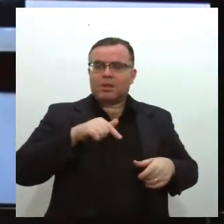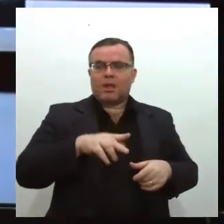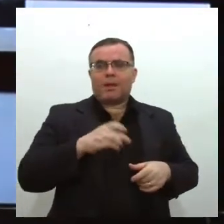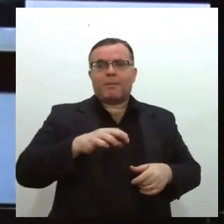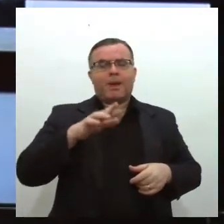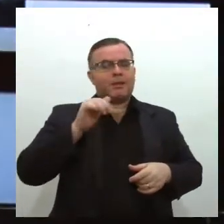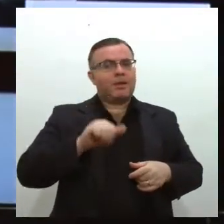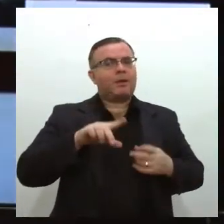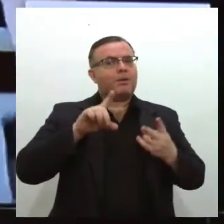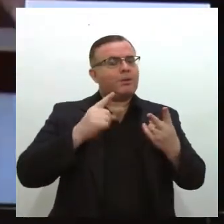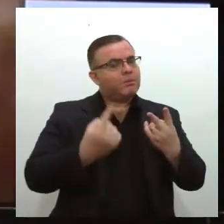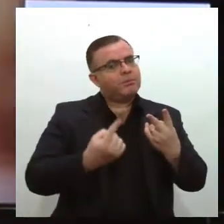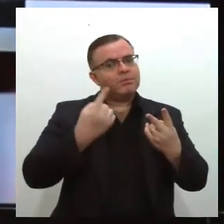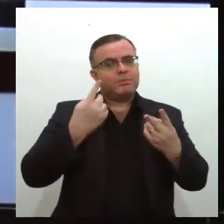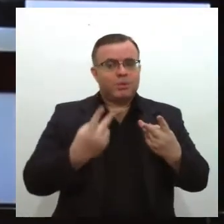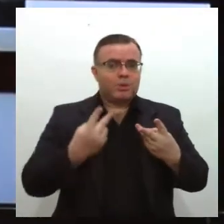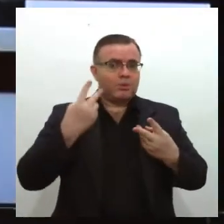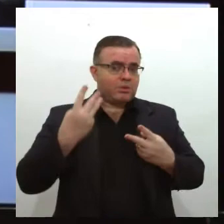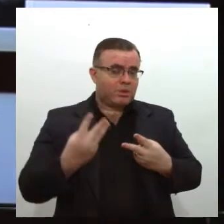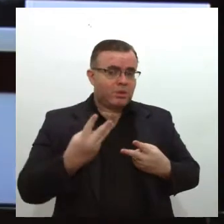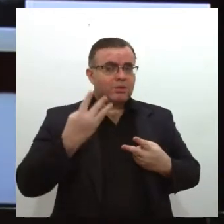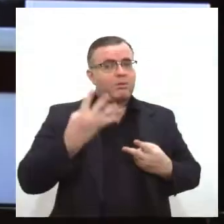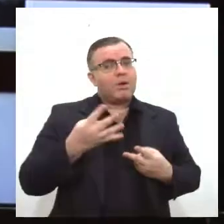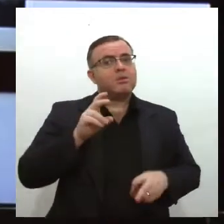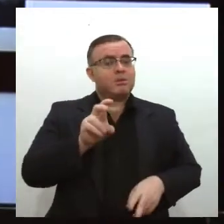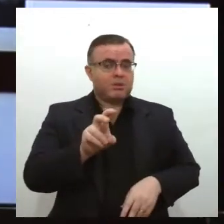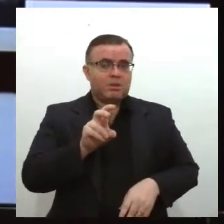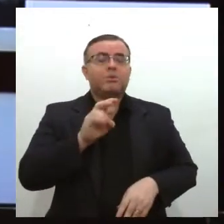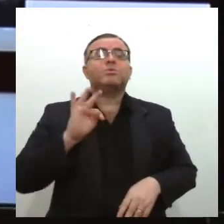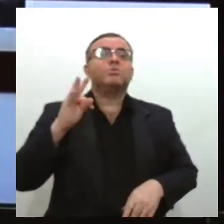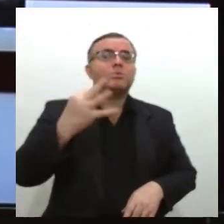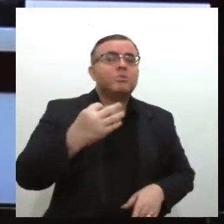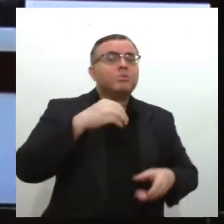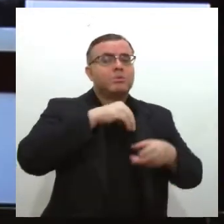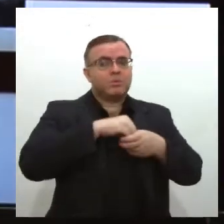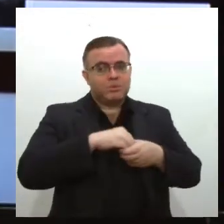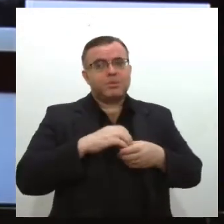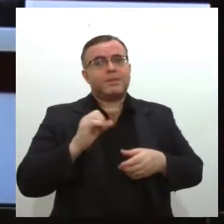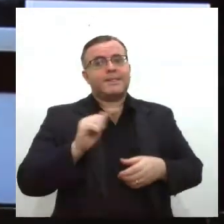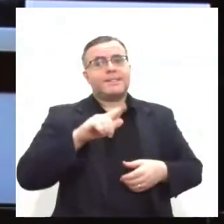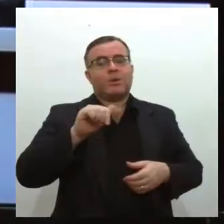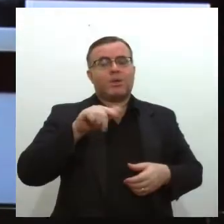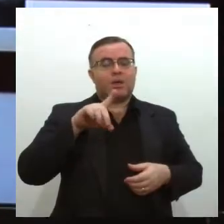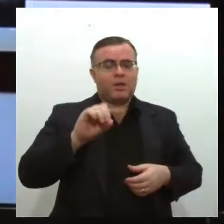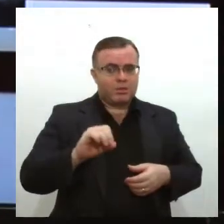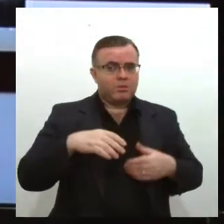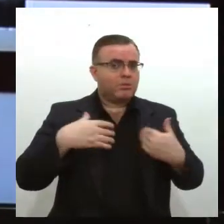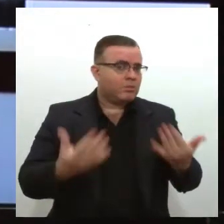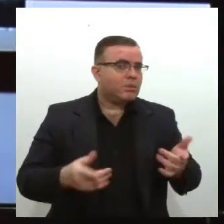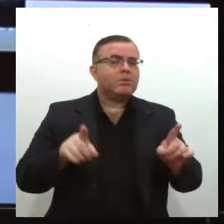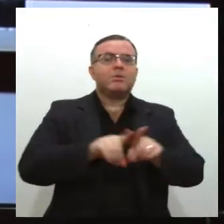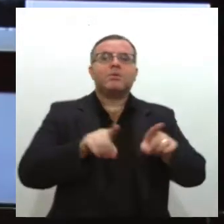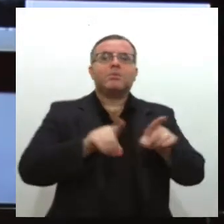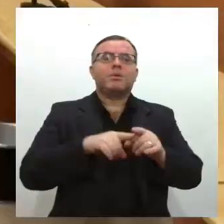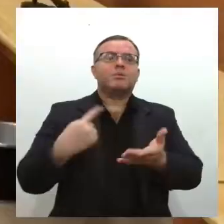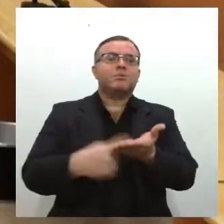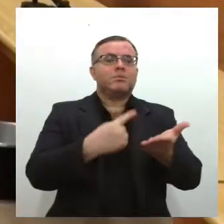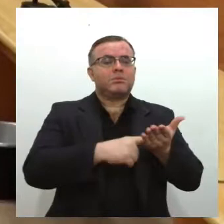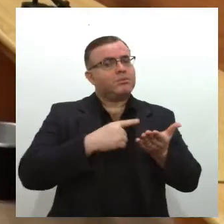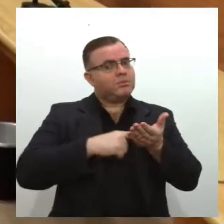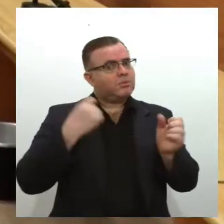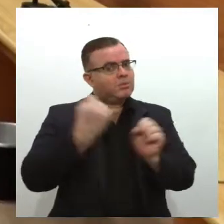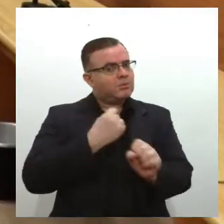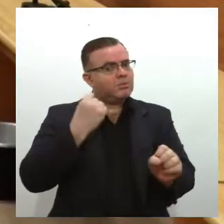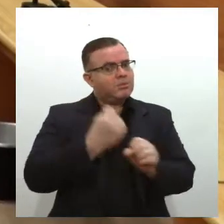2, 3, 4 e 5, todos no município de Salgado. E, por fim, a viabilização na construção de um